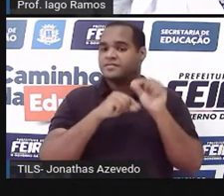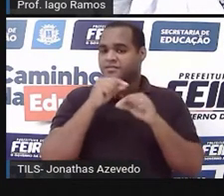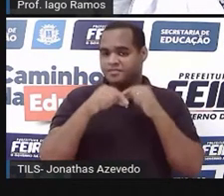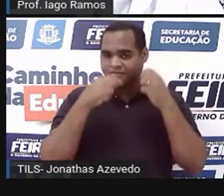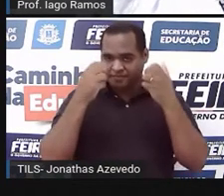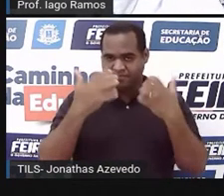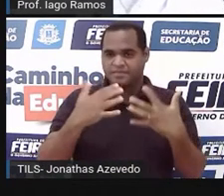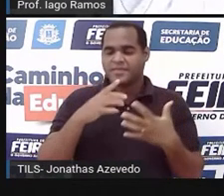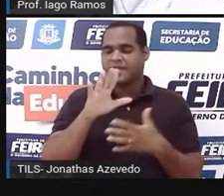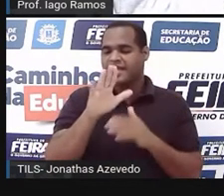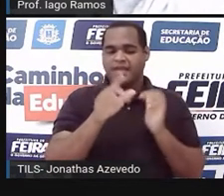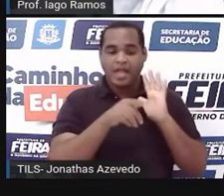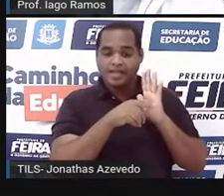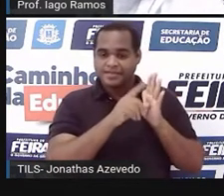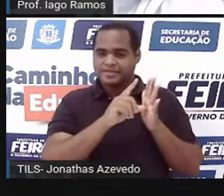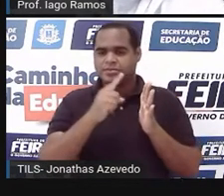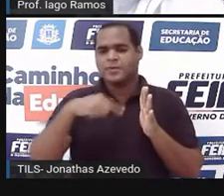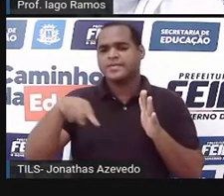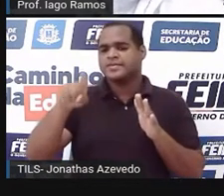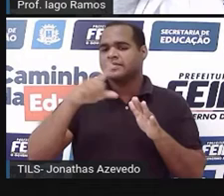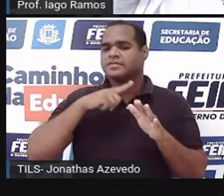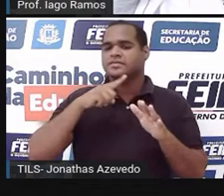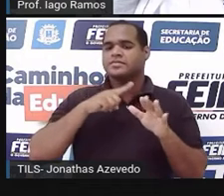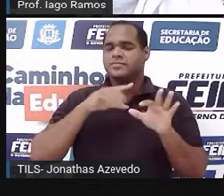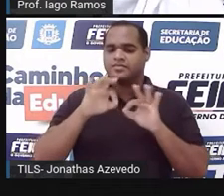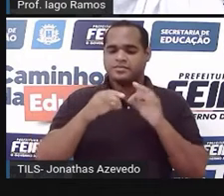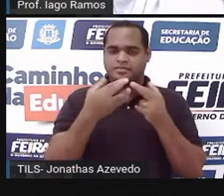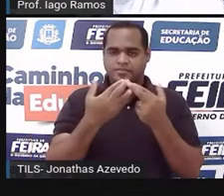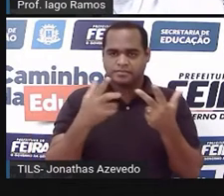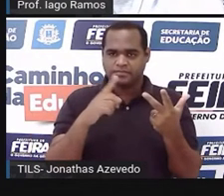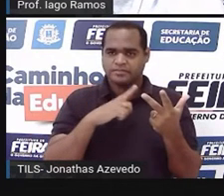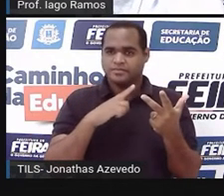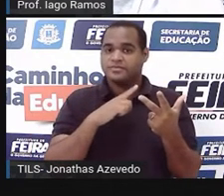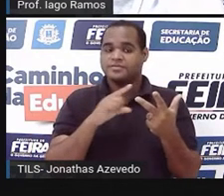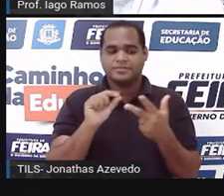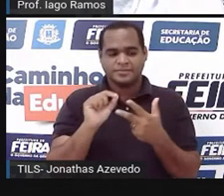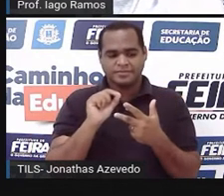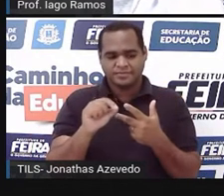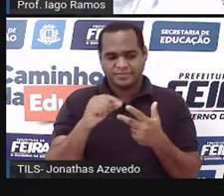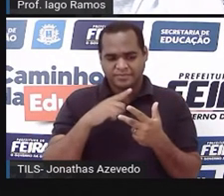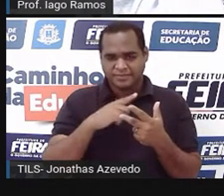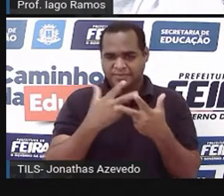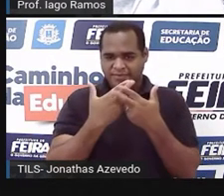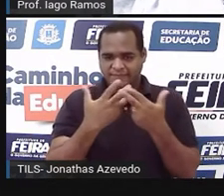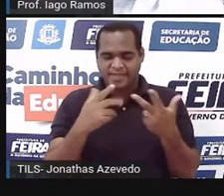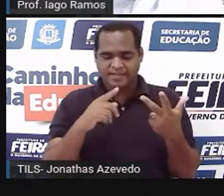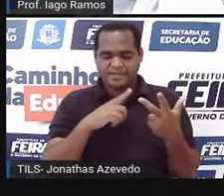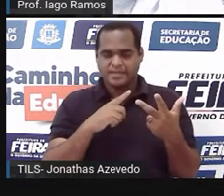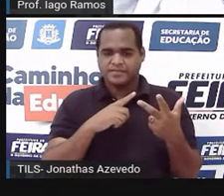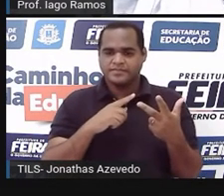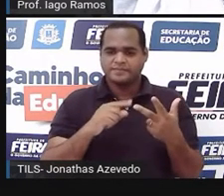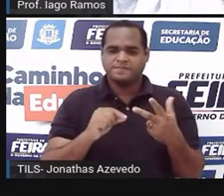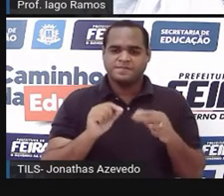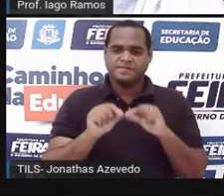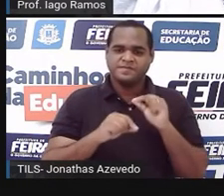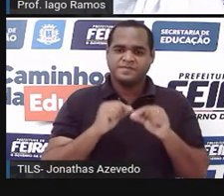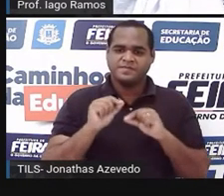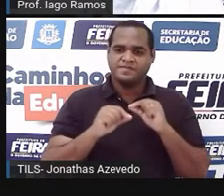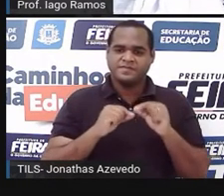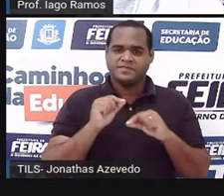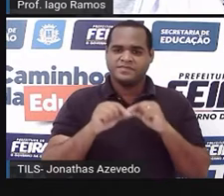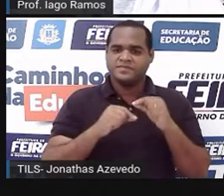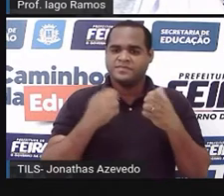antes de a gente chegar lá, que tal a gente revisar um pouco o que a gente acabou de ver recentemente sobre